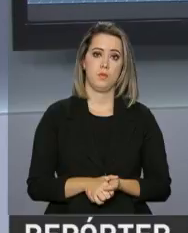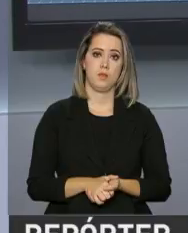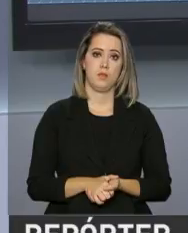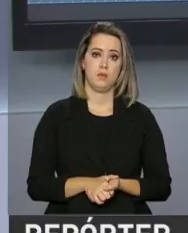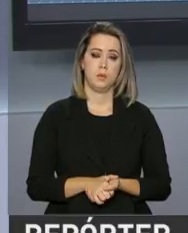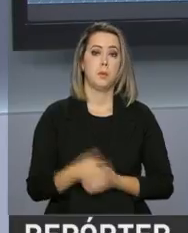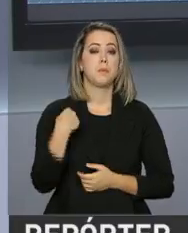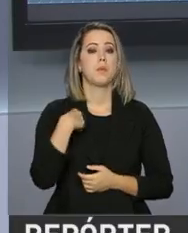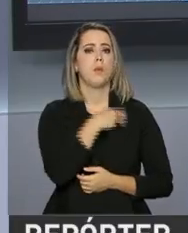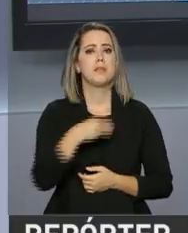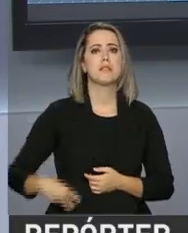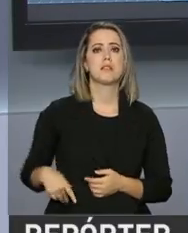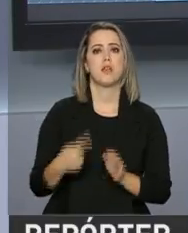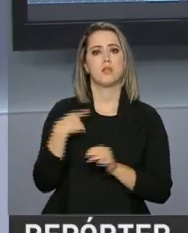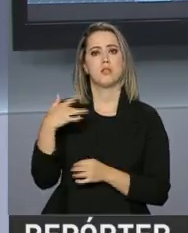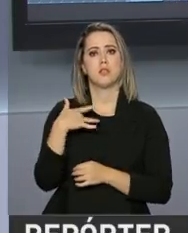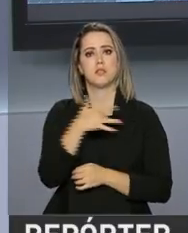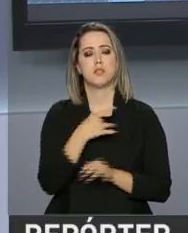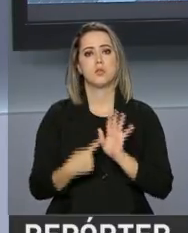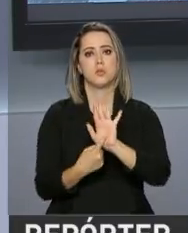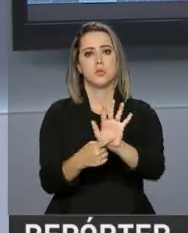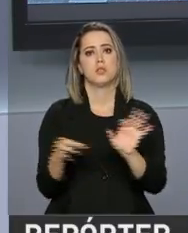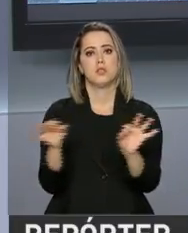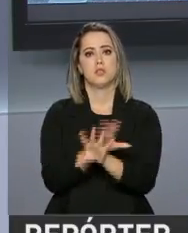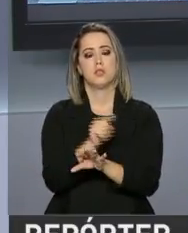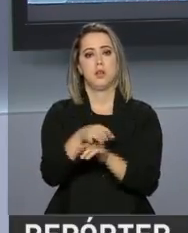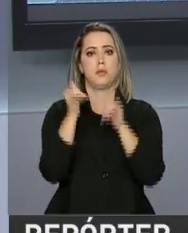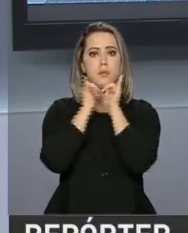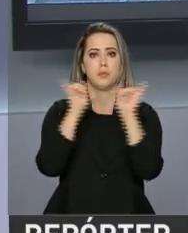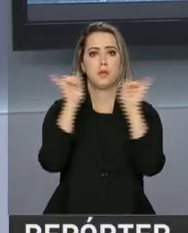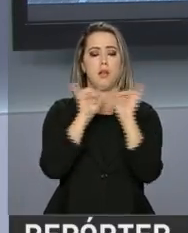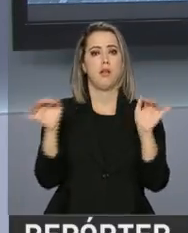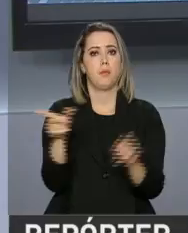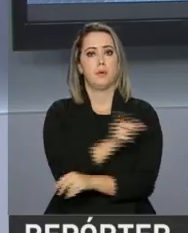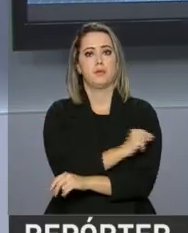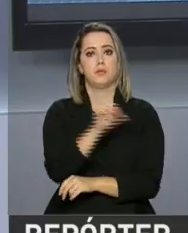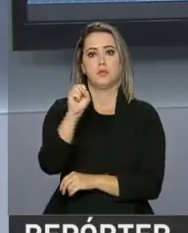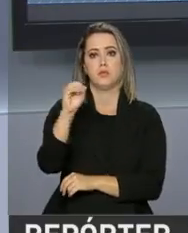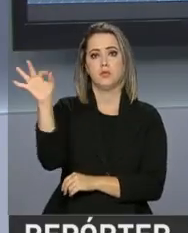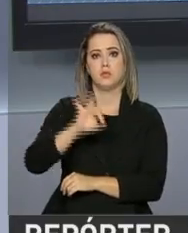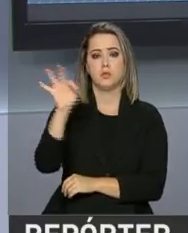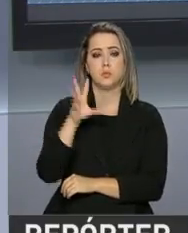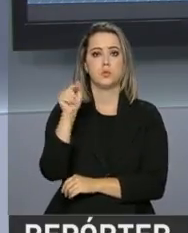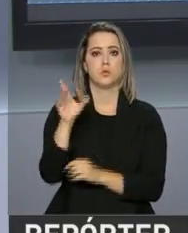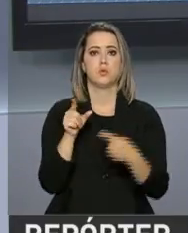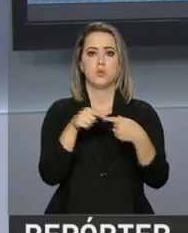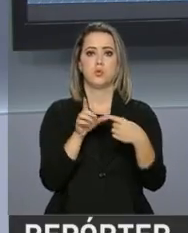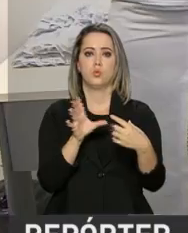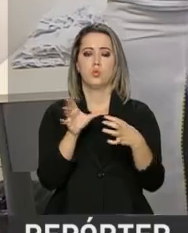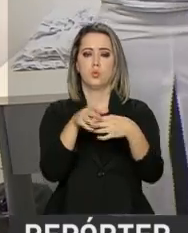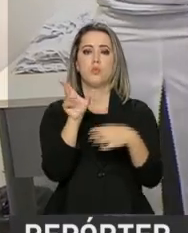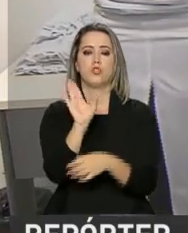Ministério da Saúde aponta que até o final da campanha de vacinação contra a gripe, 80% do público-alvo foi vacinado.